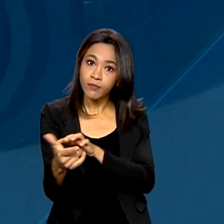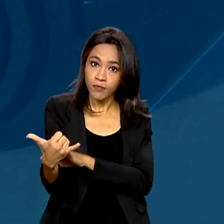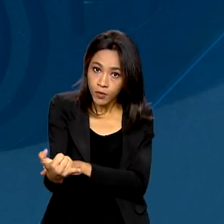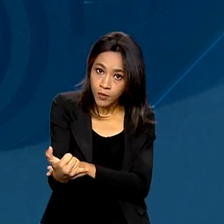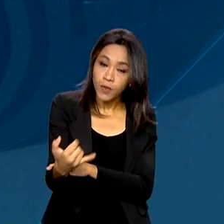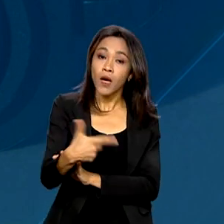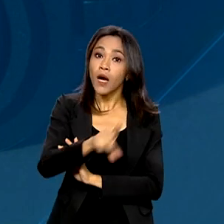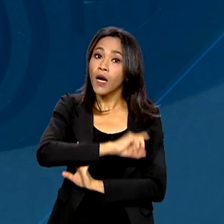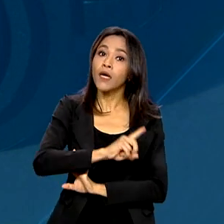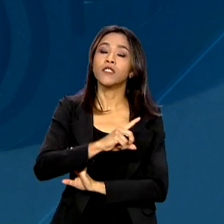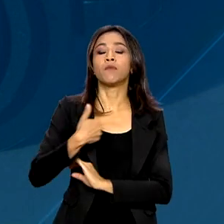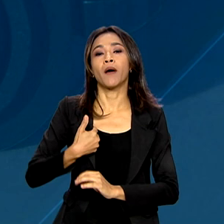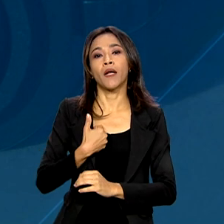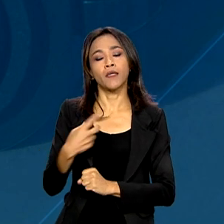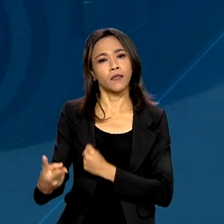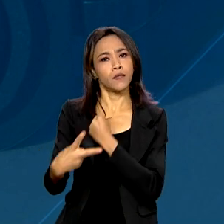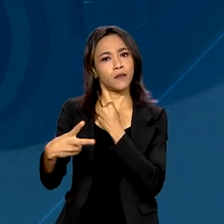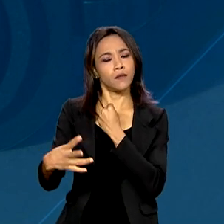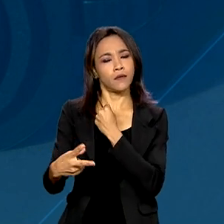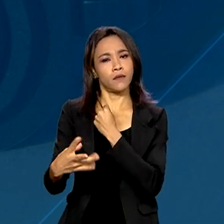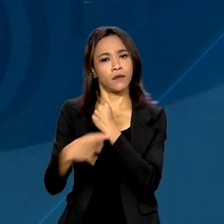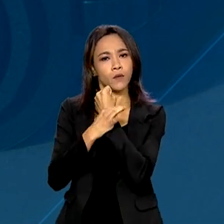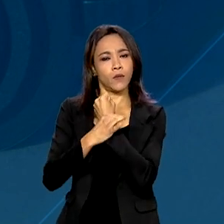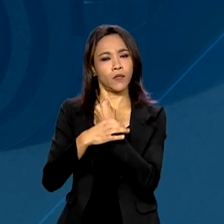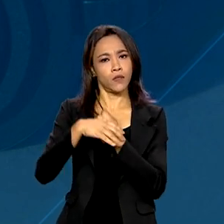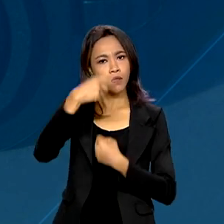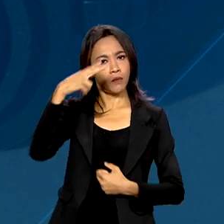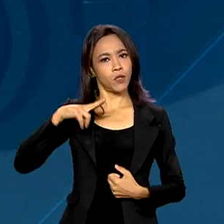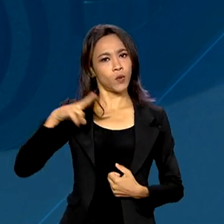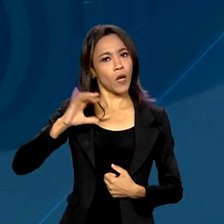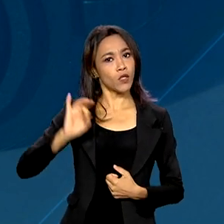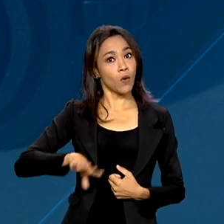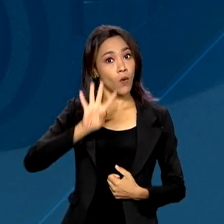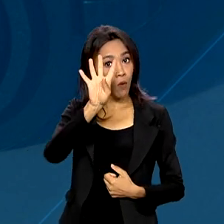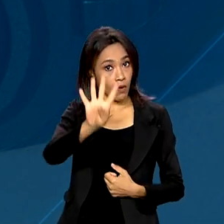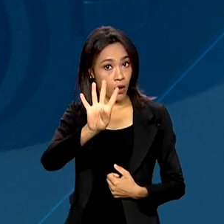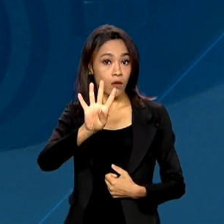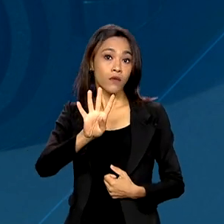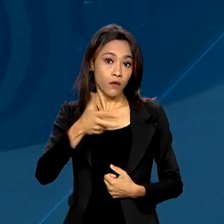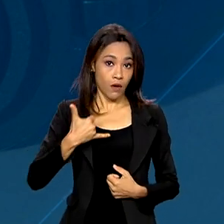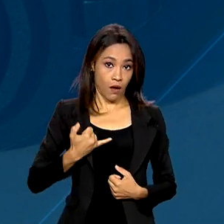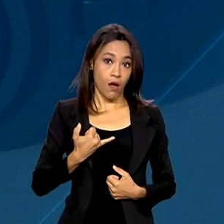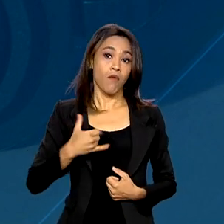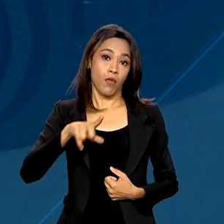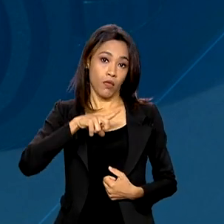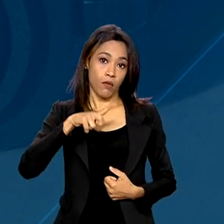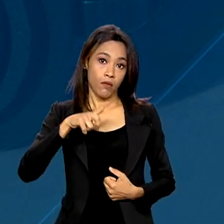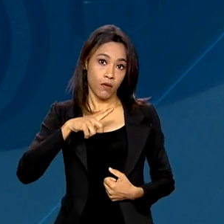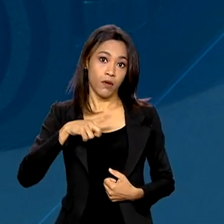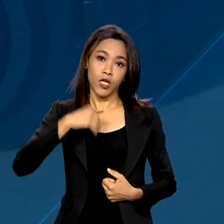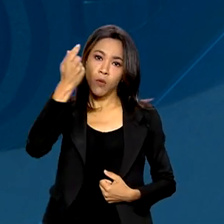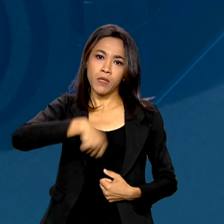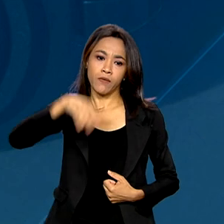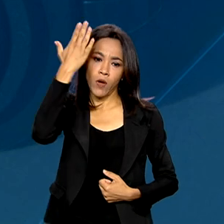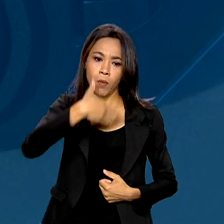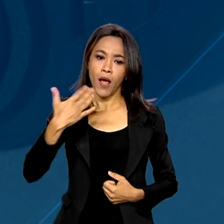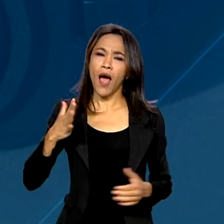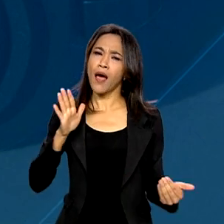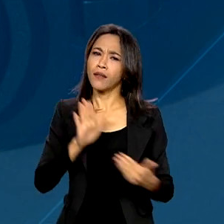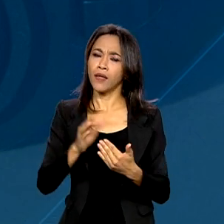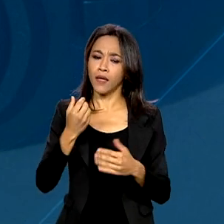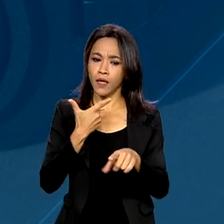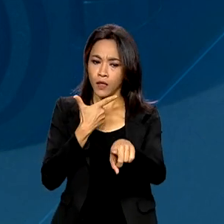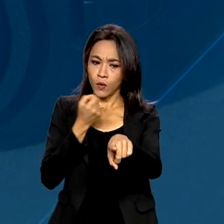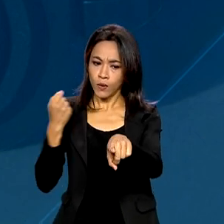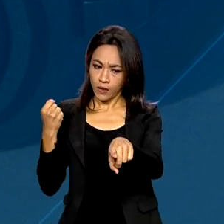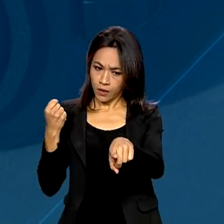pessoal, eram permitidas até quatro armas, sem precisar comprovar efetiva necessidade e até 200 munições por